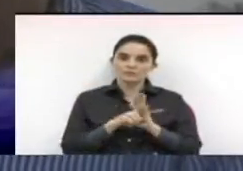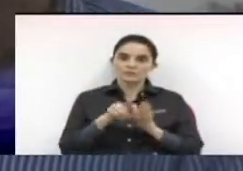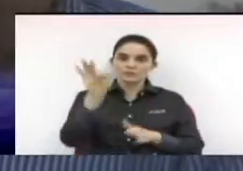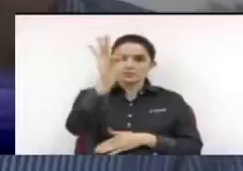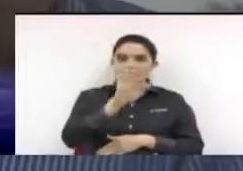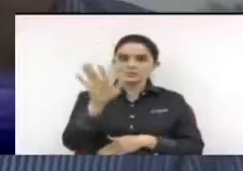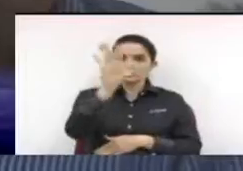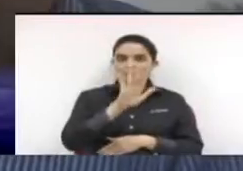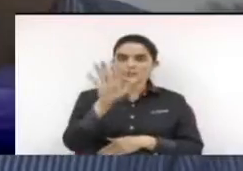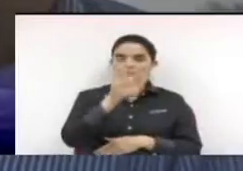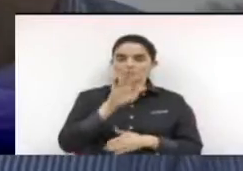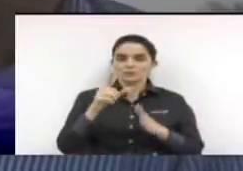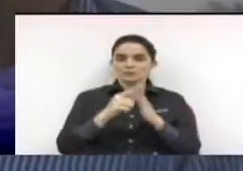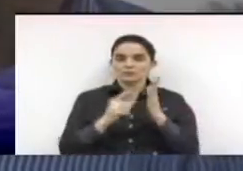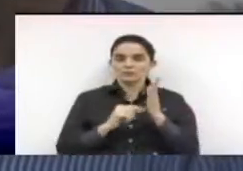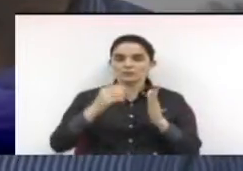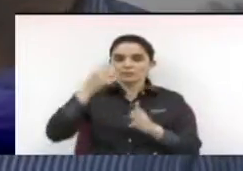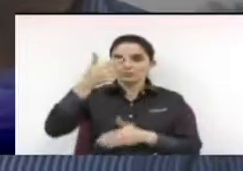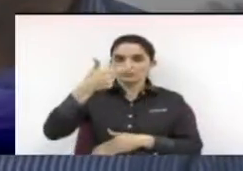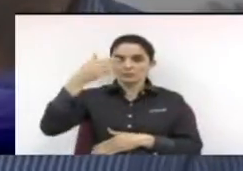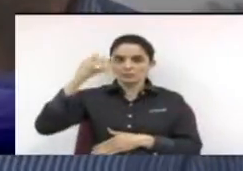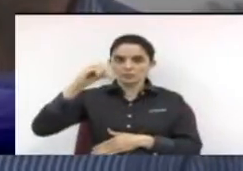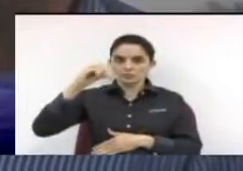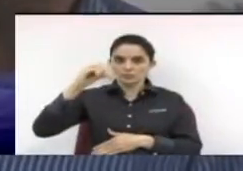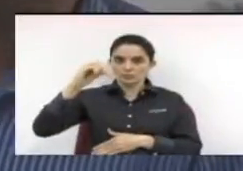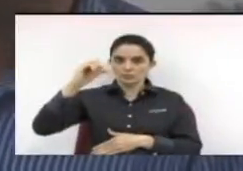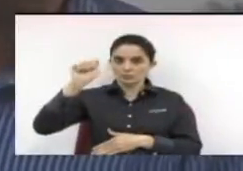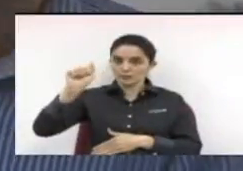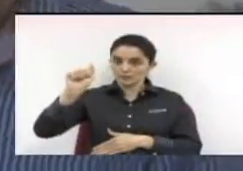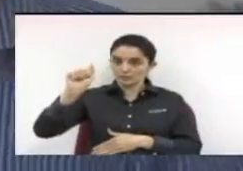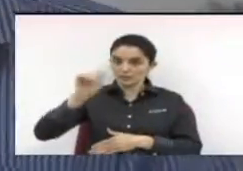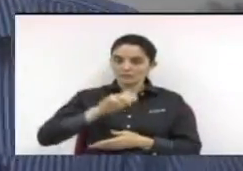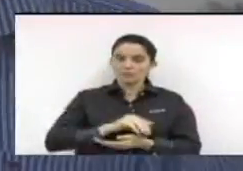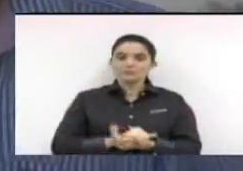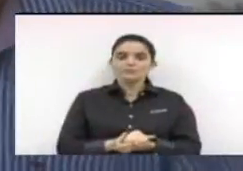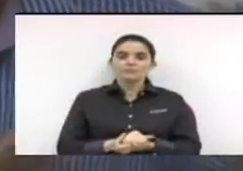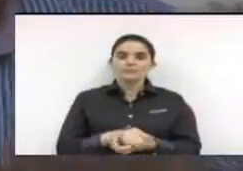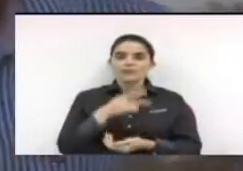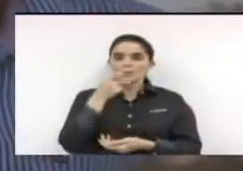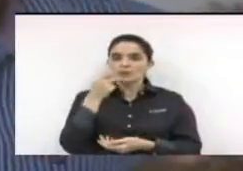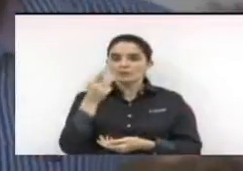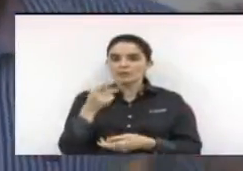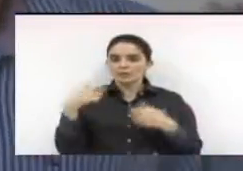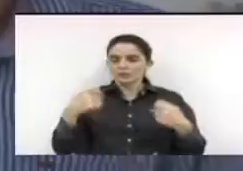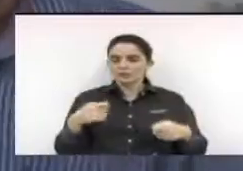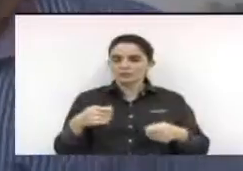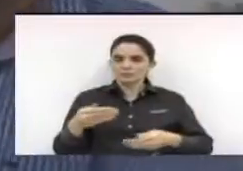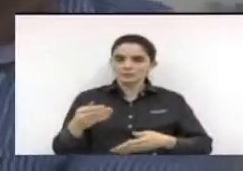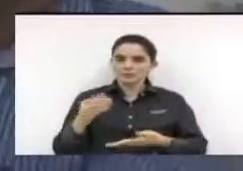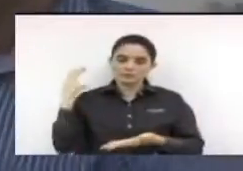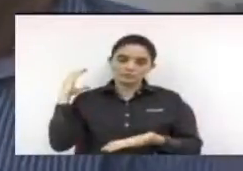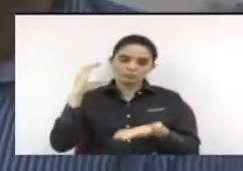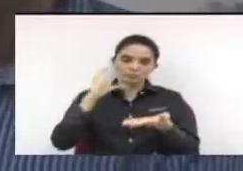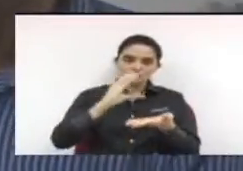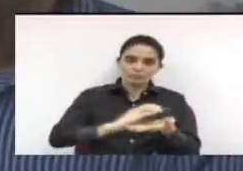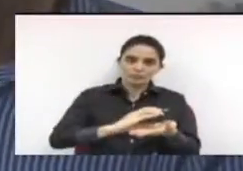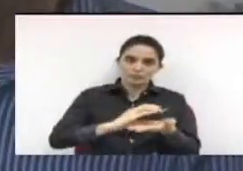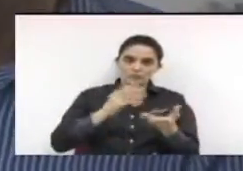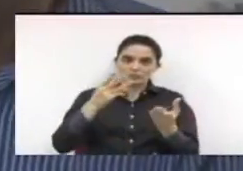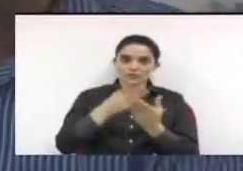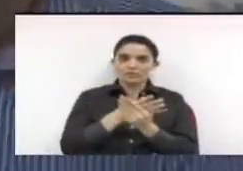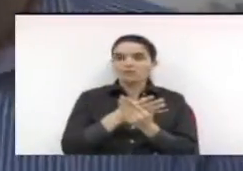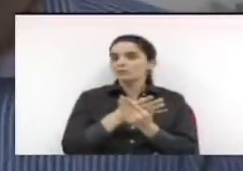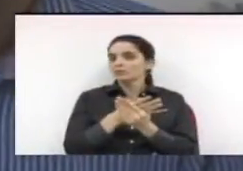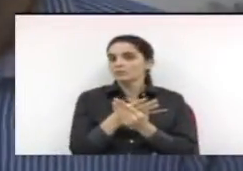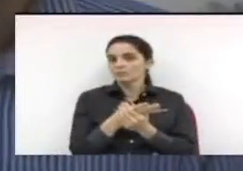29A, estabelece percentual de repasse às câmaras municipais, os municípios têm para a Câmara